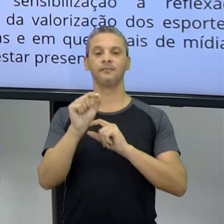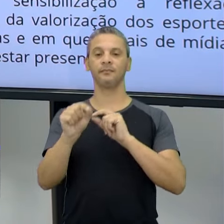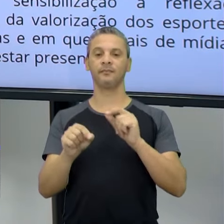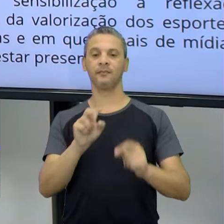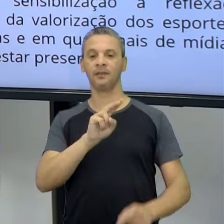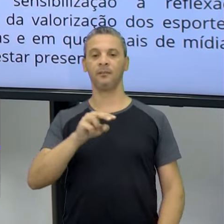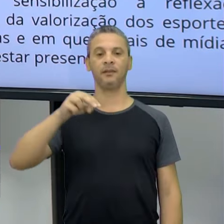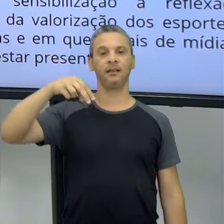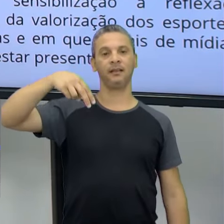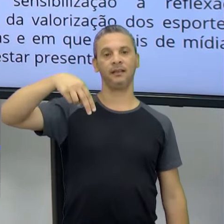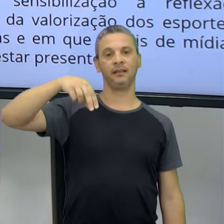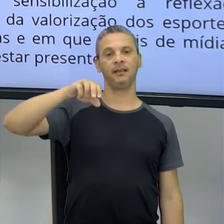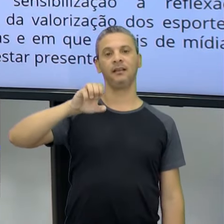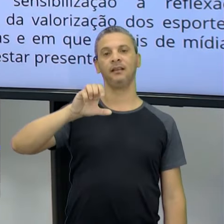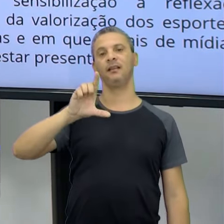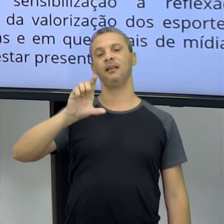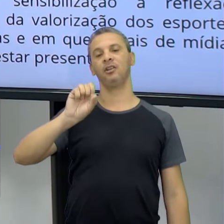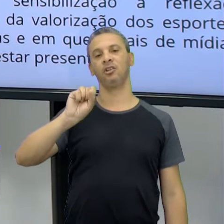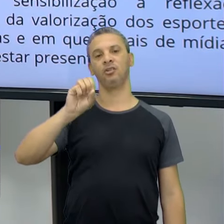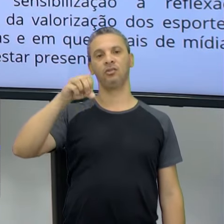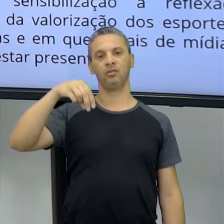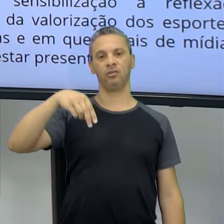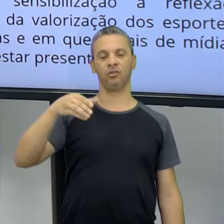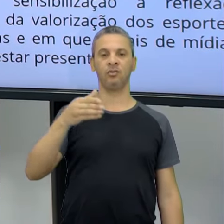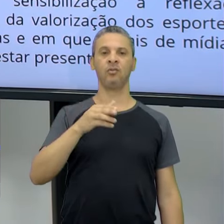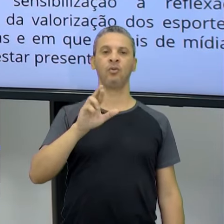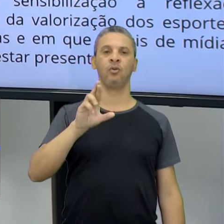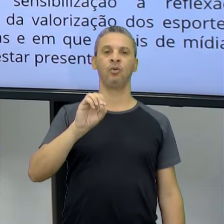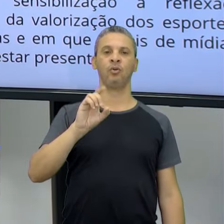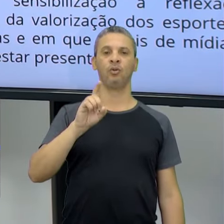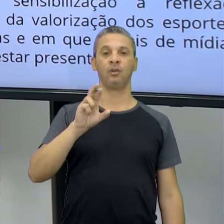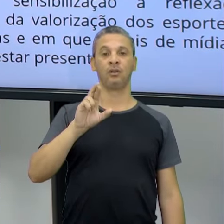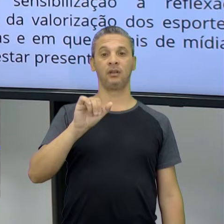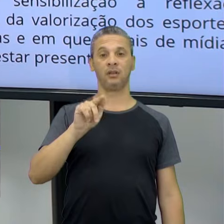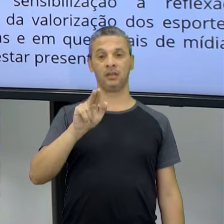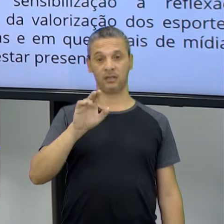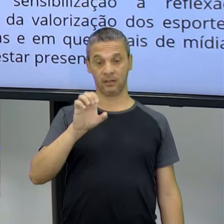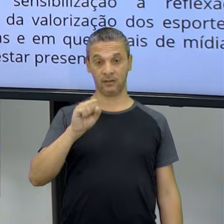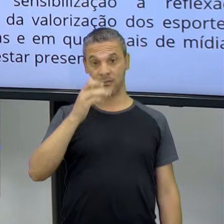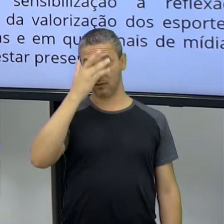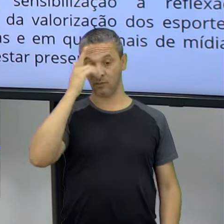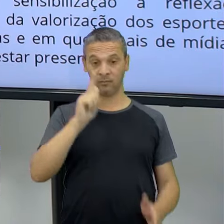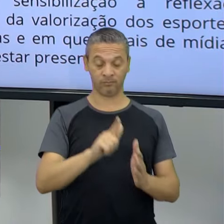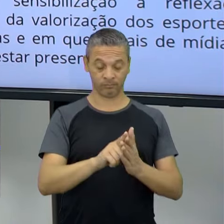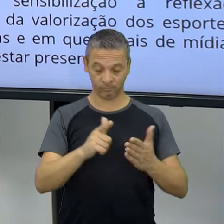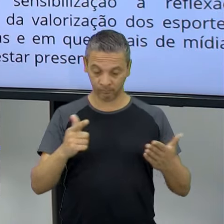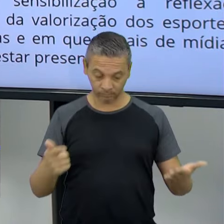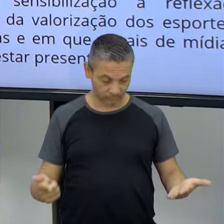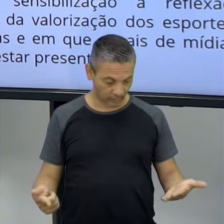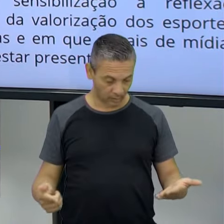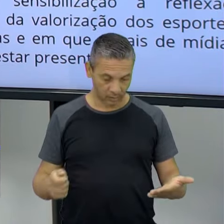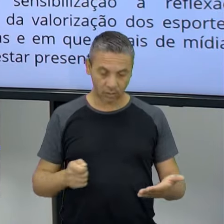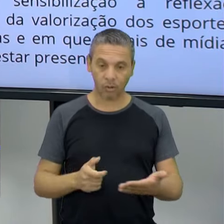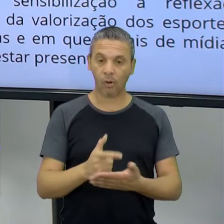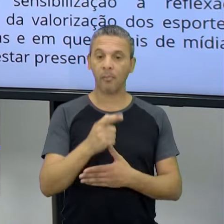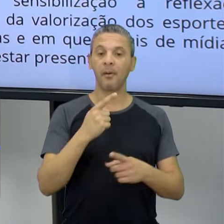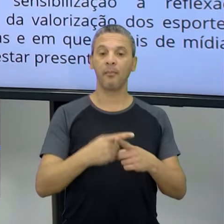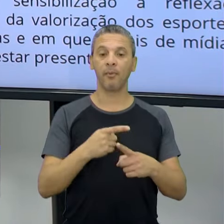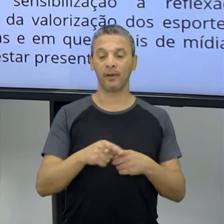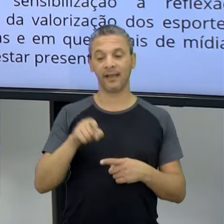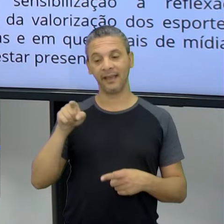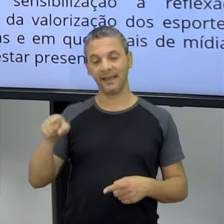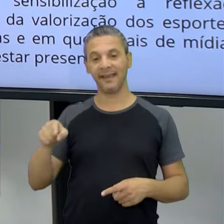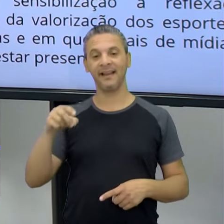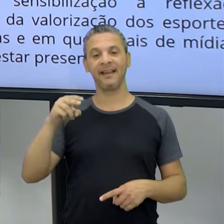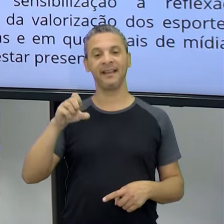Chamado Nelson Rodrigues, que as pessoas, elas compravam mais o jornal de tal dia, porque sabiam que ele